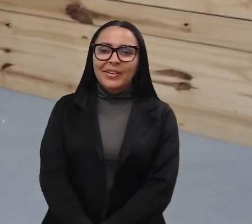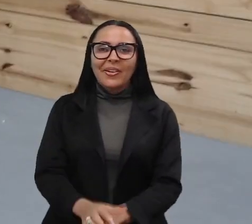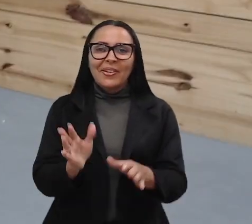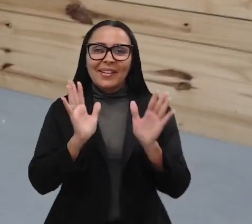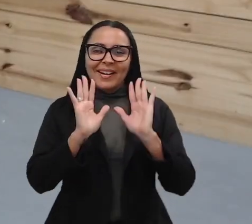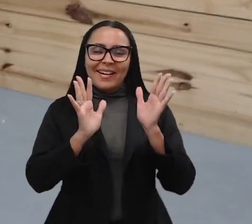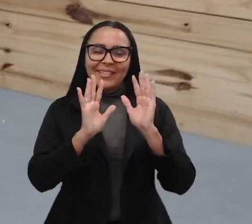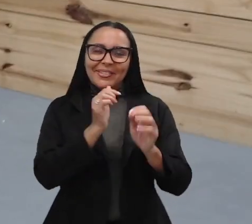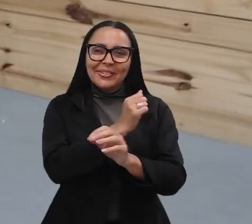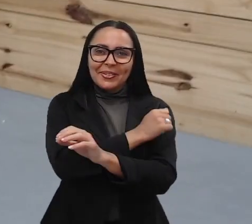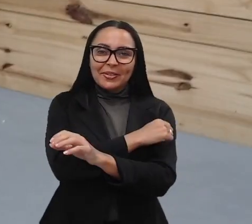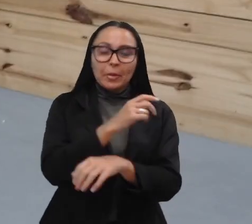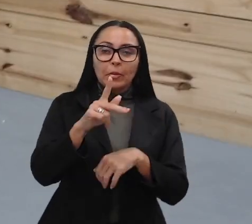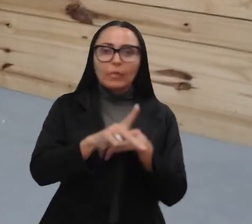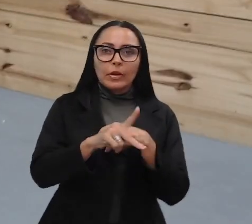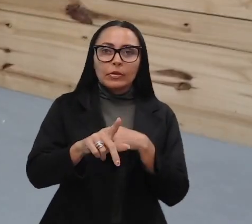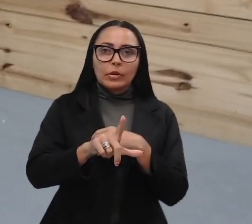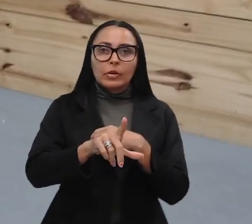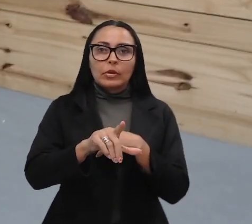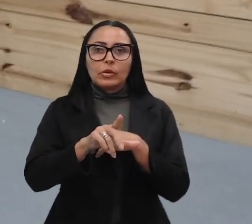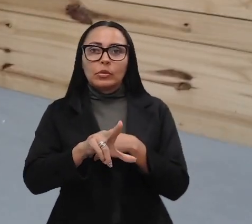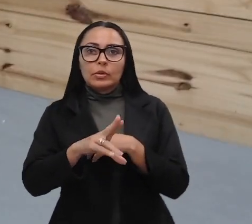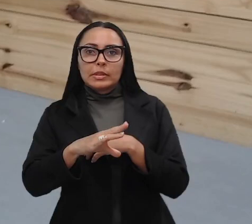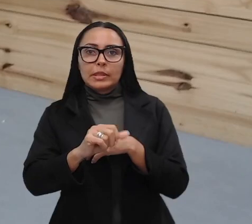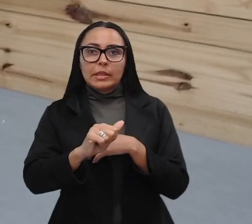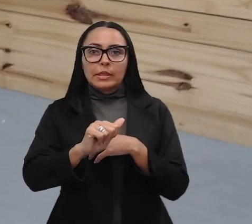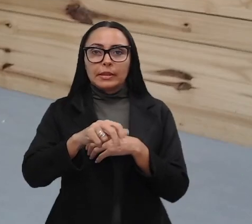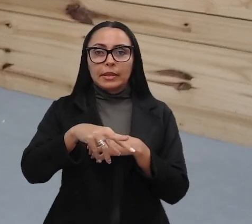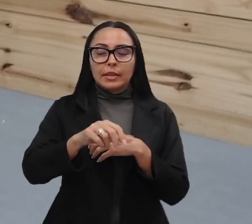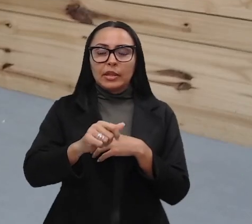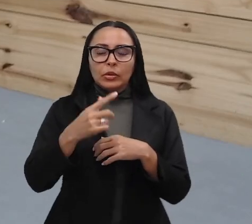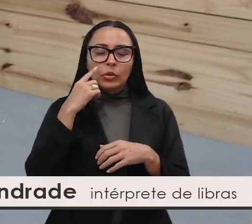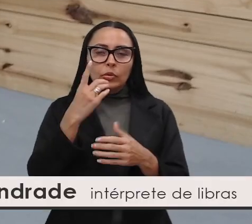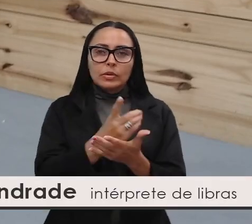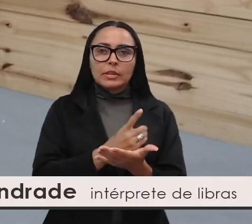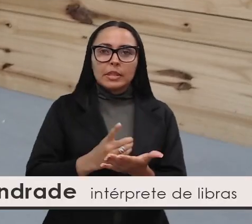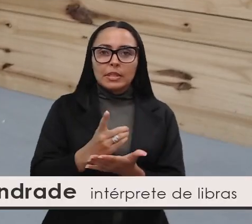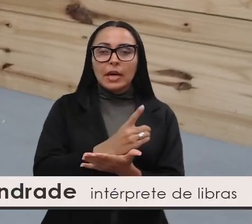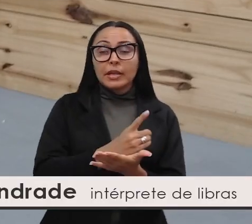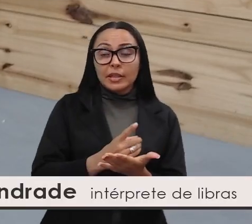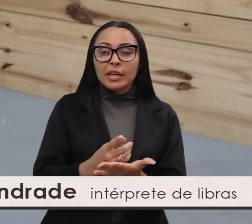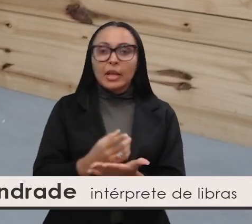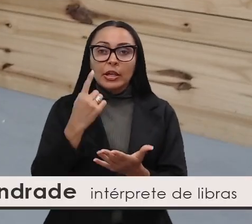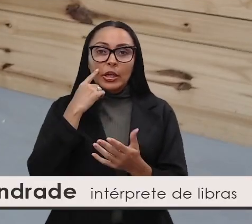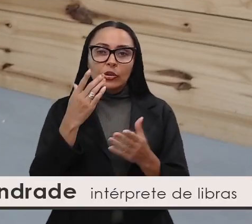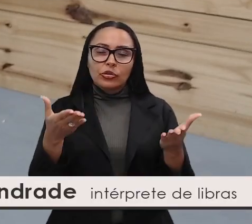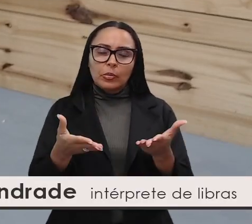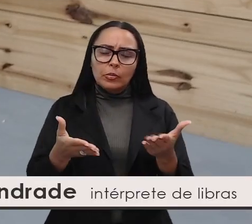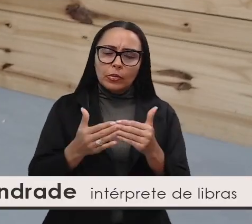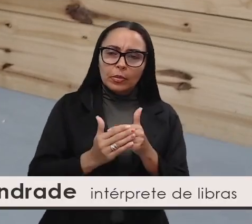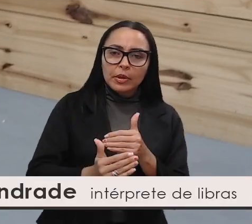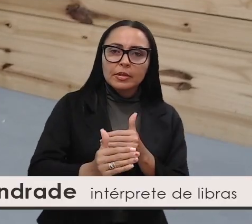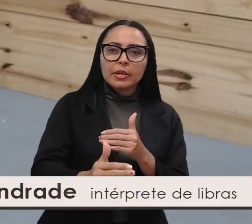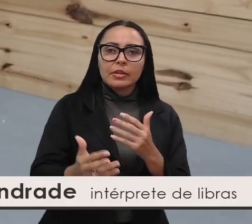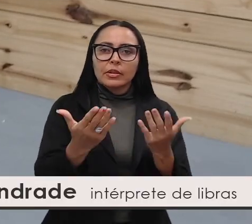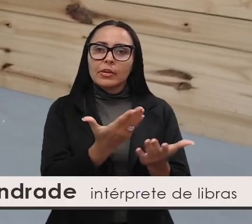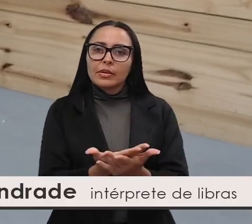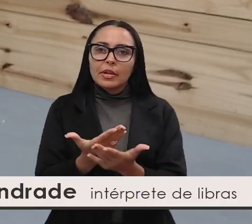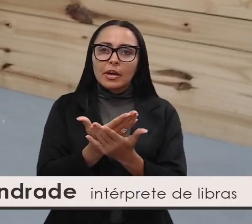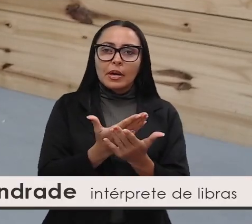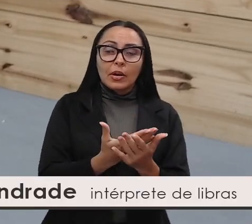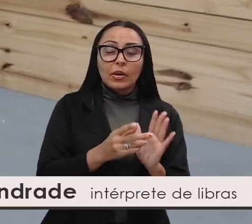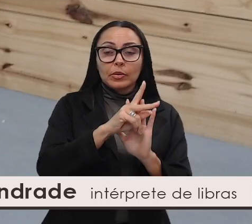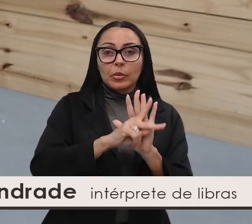Olá estudantes, sou a professora Luciana Carneiro, do curso Design de Interiores, e estamos começando a nossa disciplina